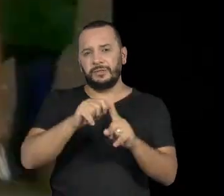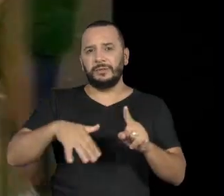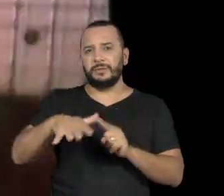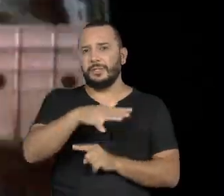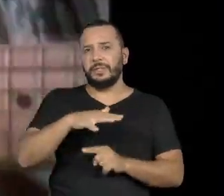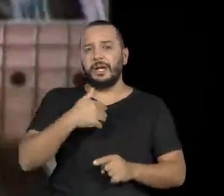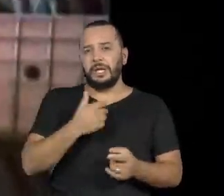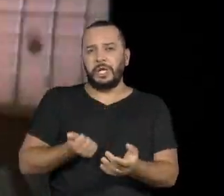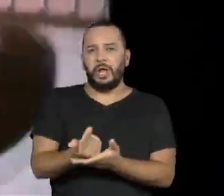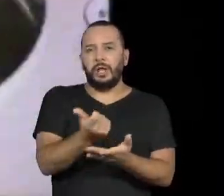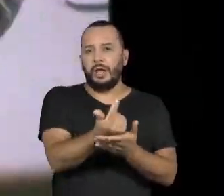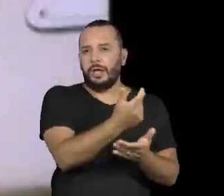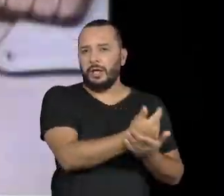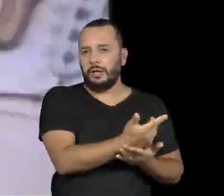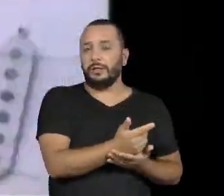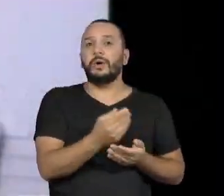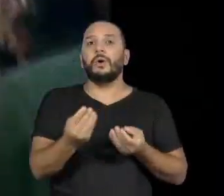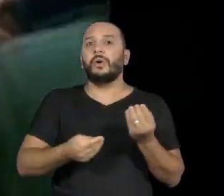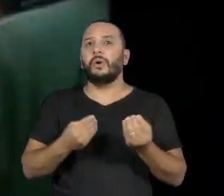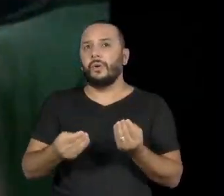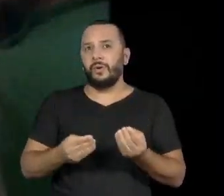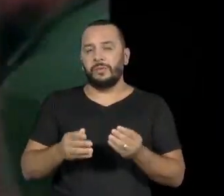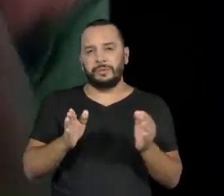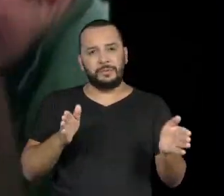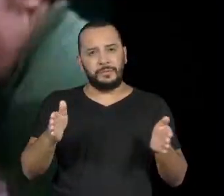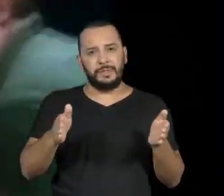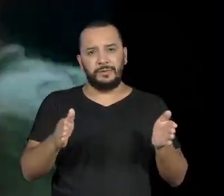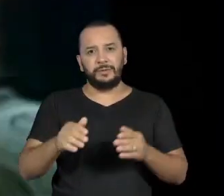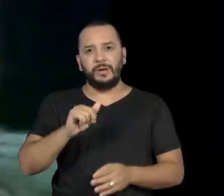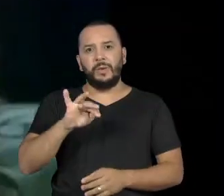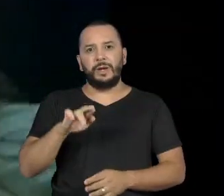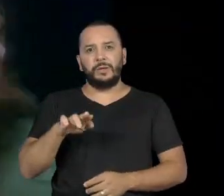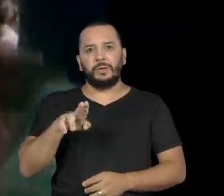de consumo ao som da era de aquários.